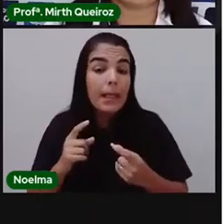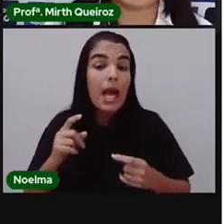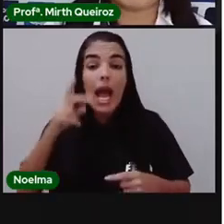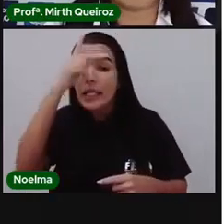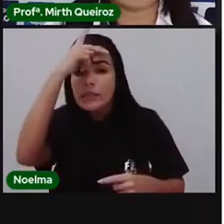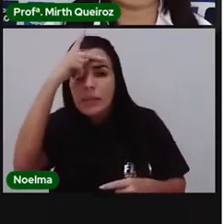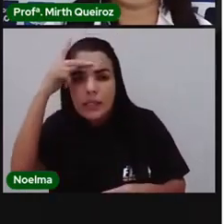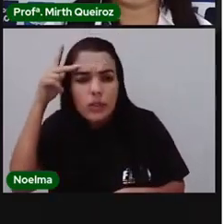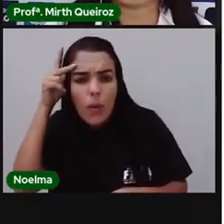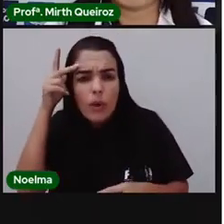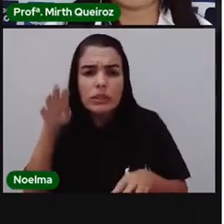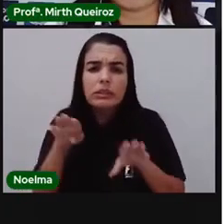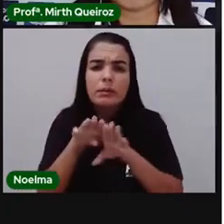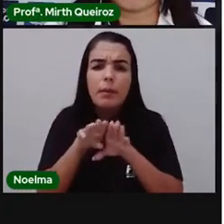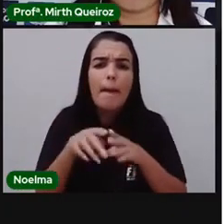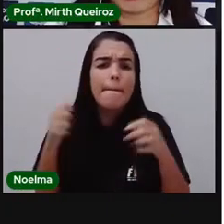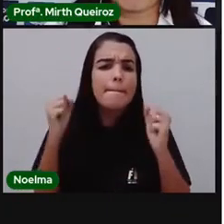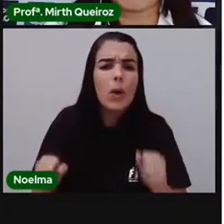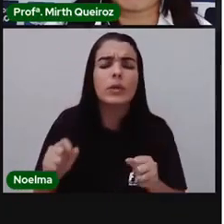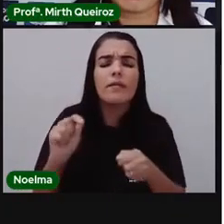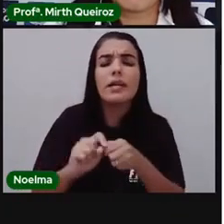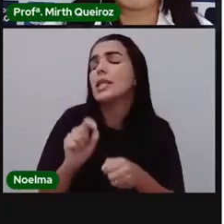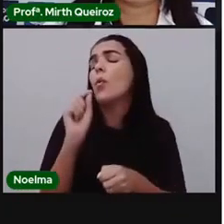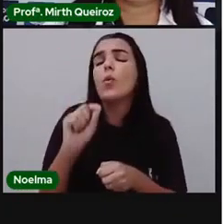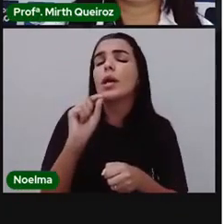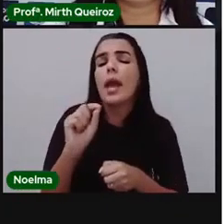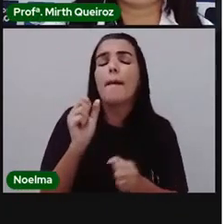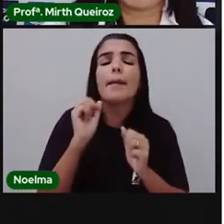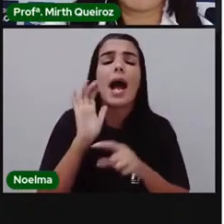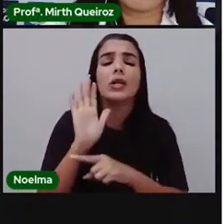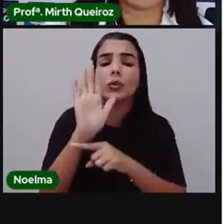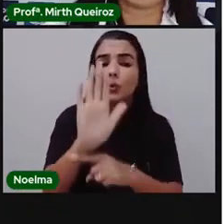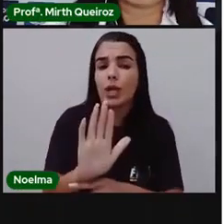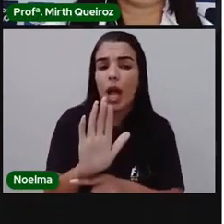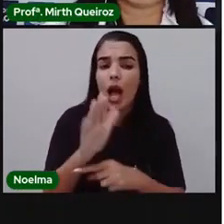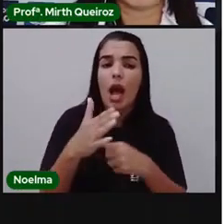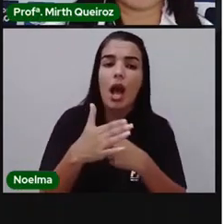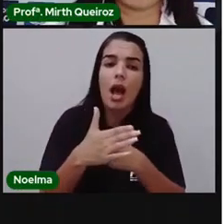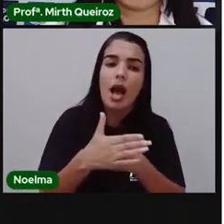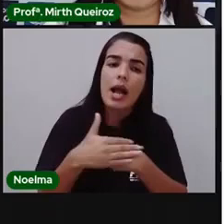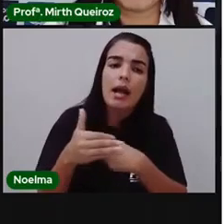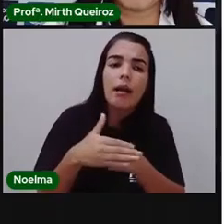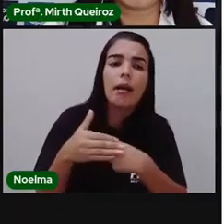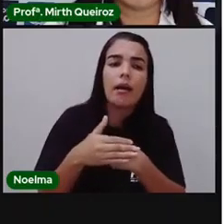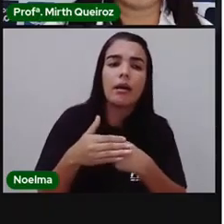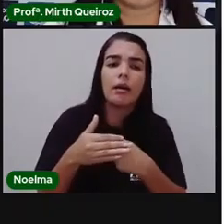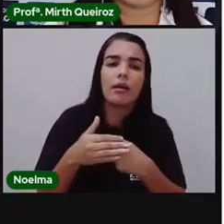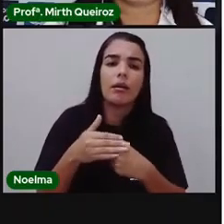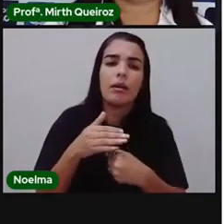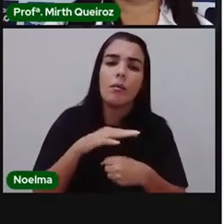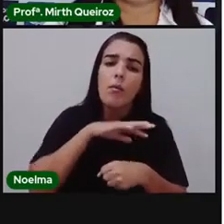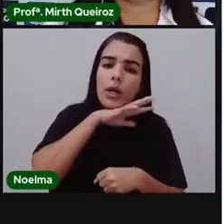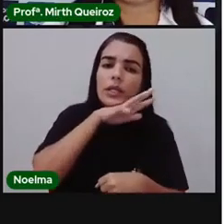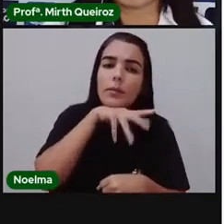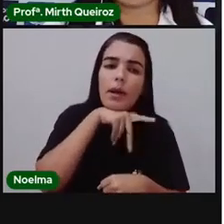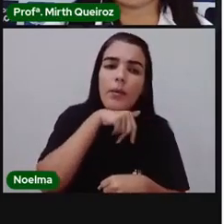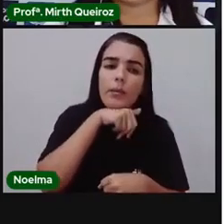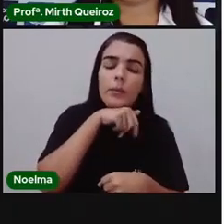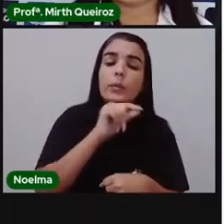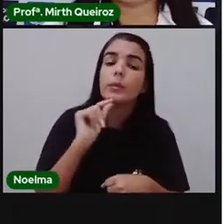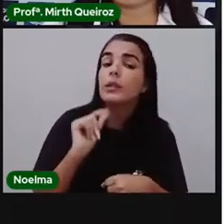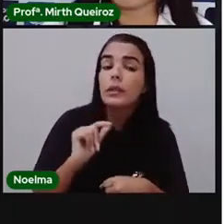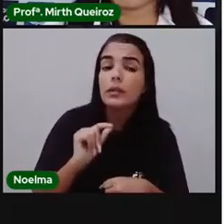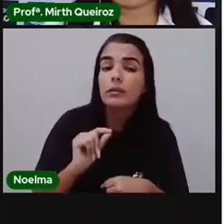podem fazer para poder cuidar melhor dos animais? Reduzir a pegada de carbono, né? Porque quanto mais